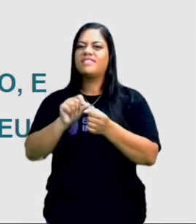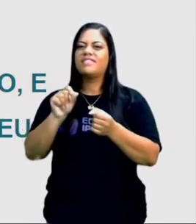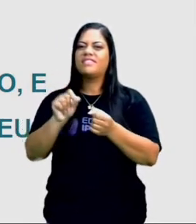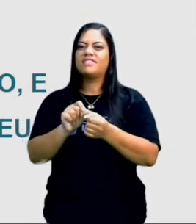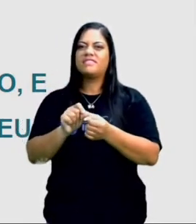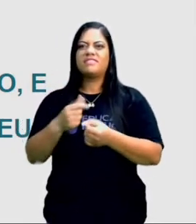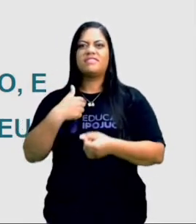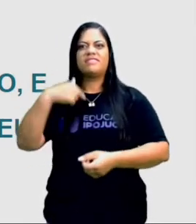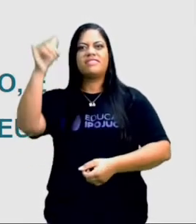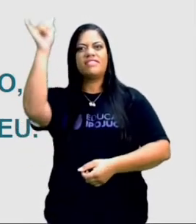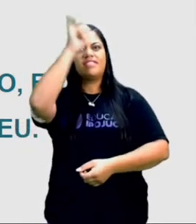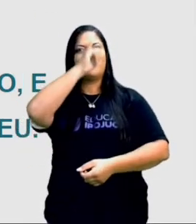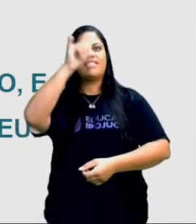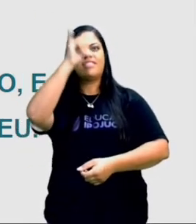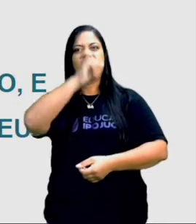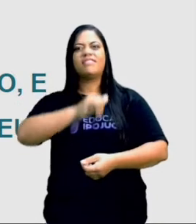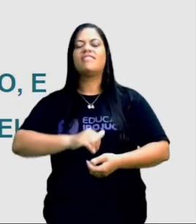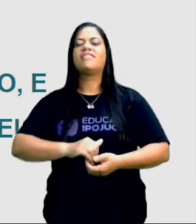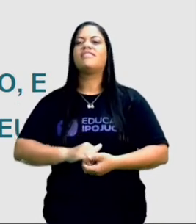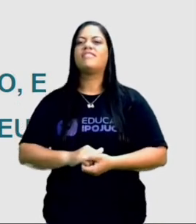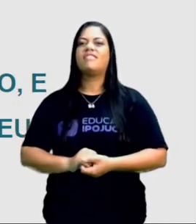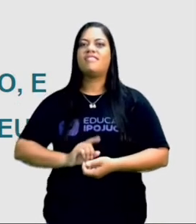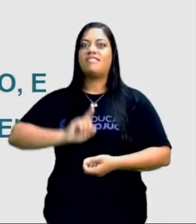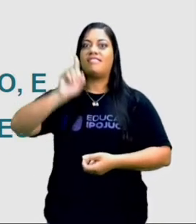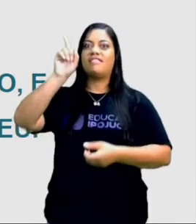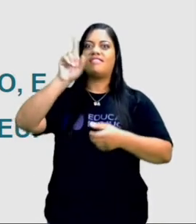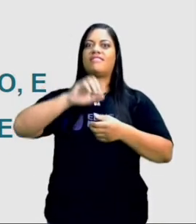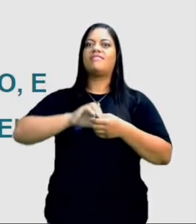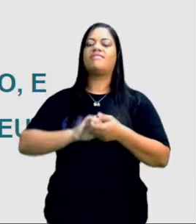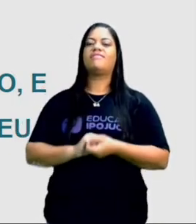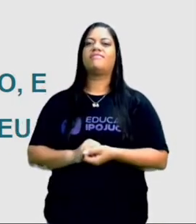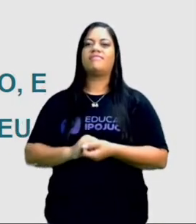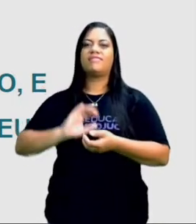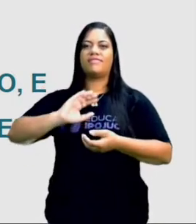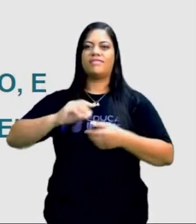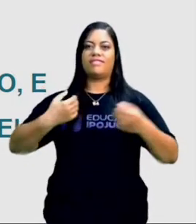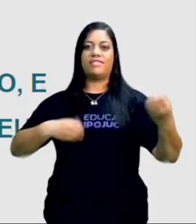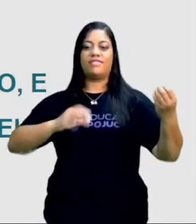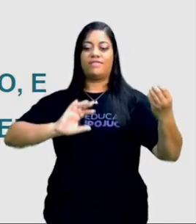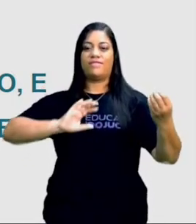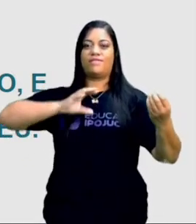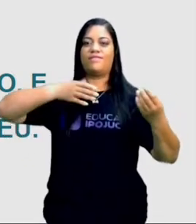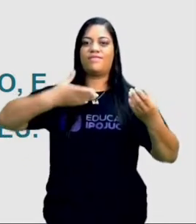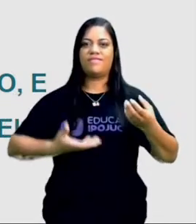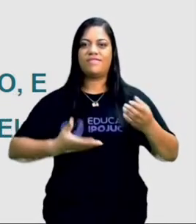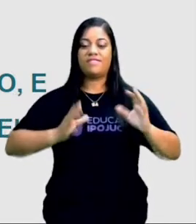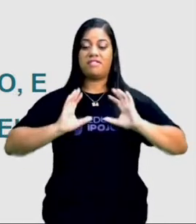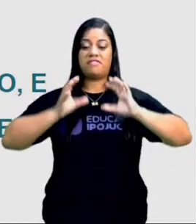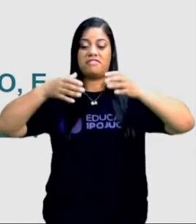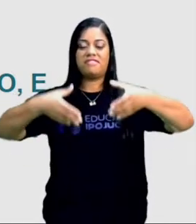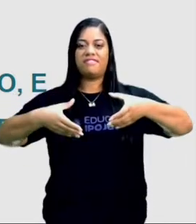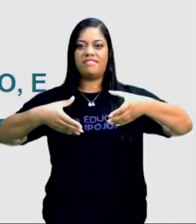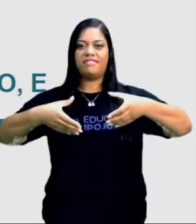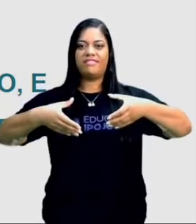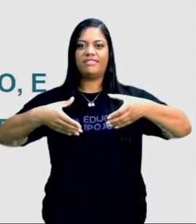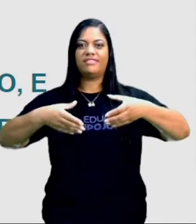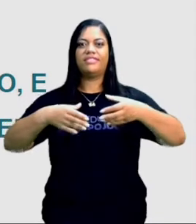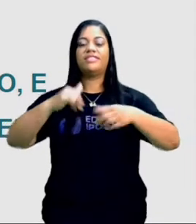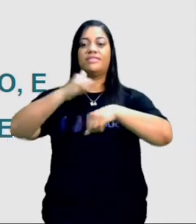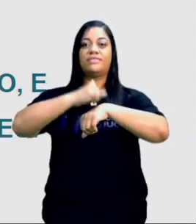bobo. E lá do alto, ele virou a viola, até que o sapo